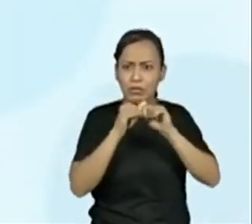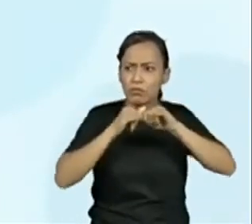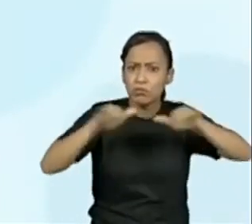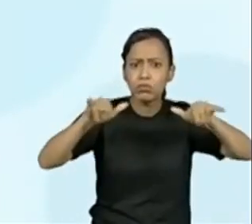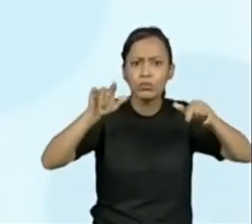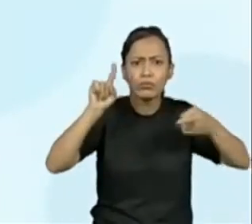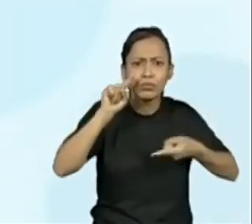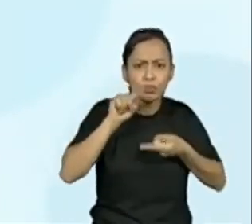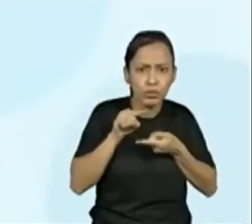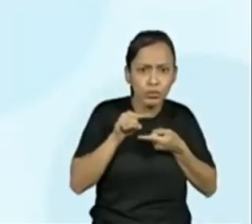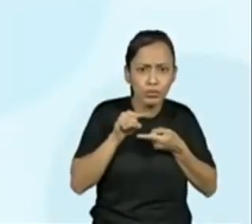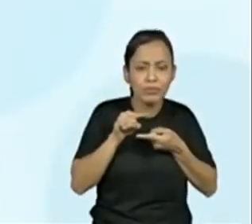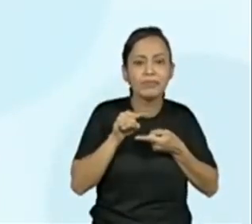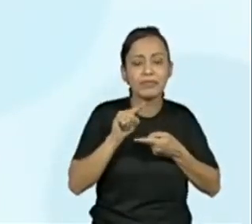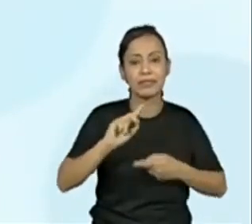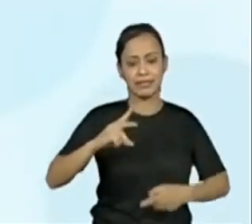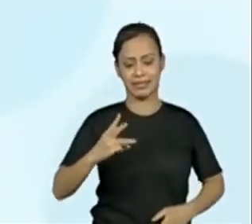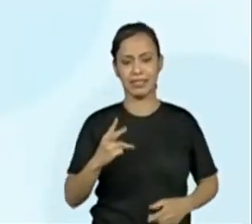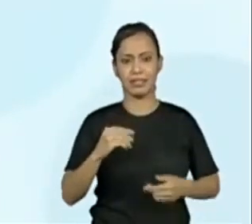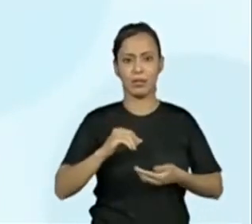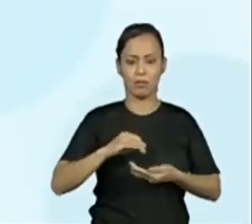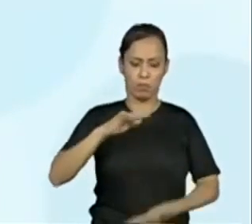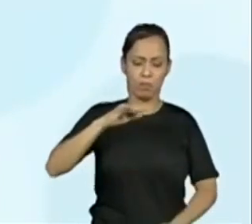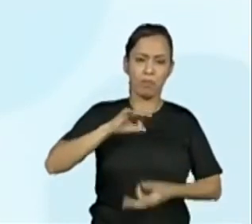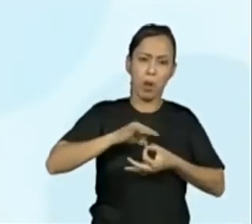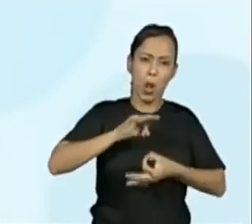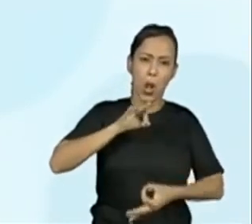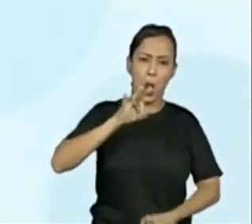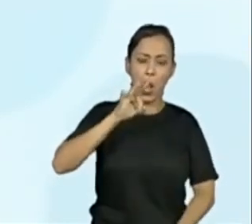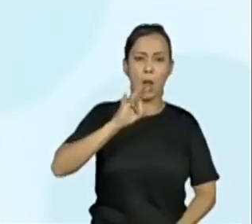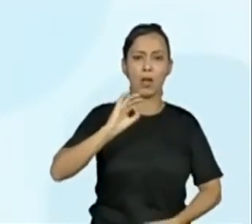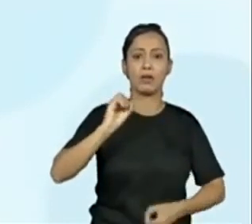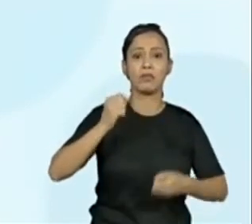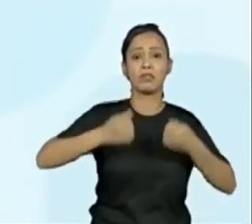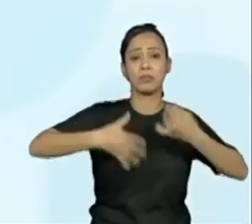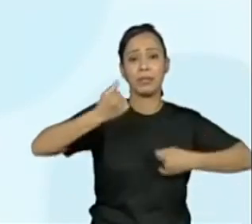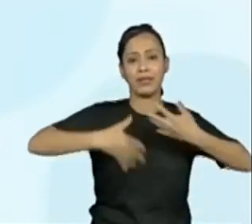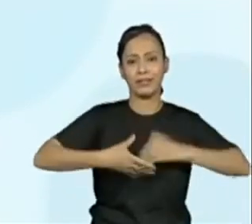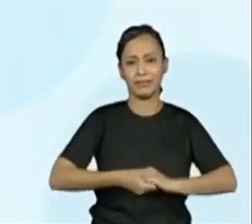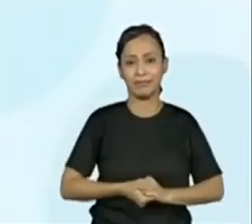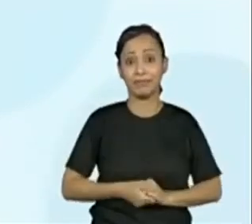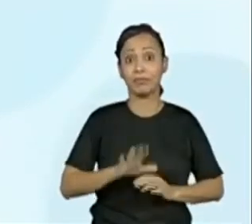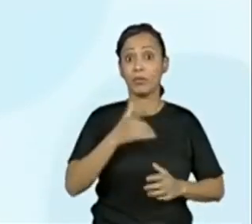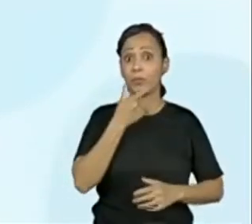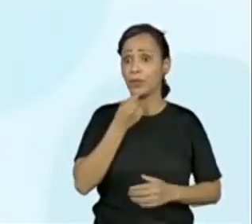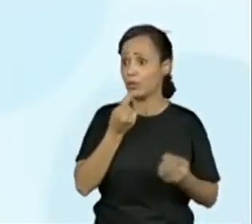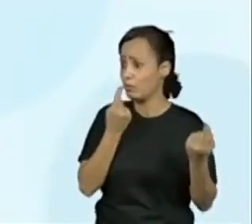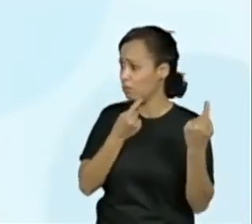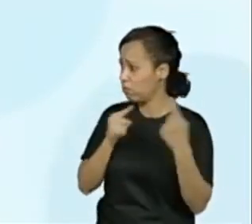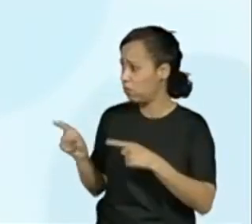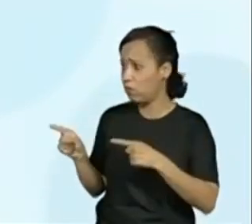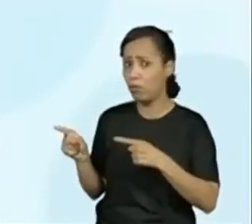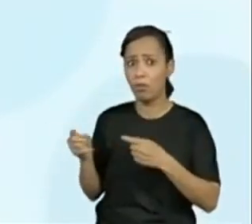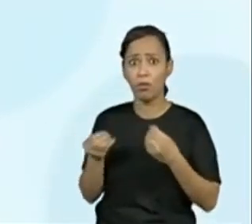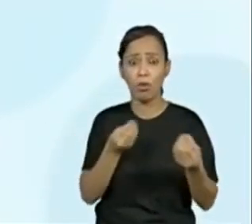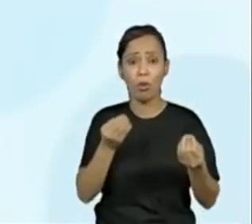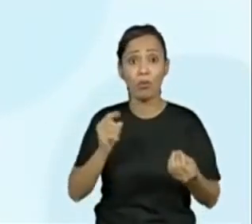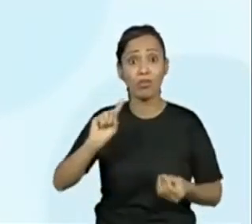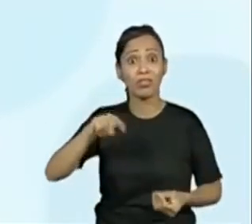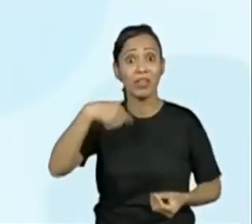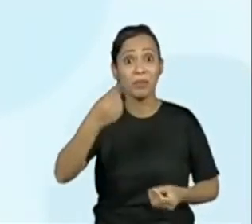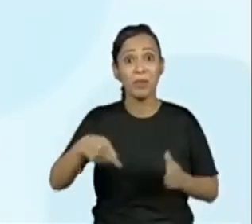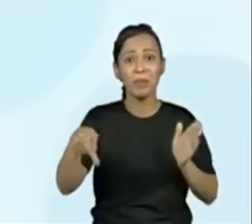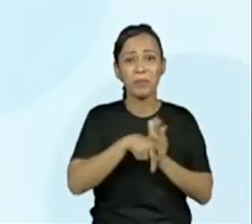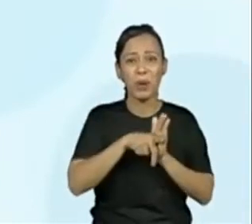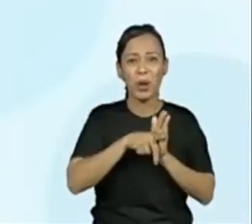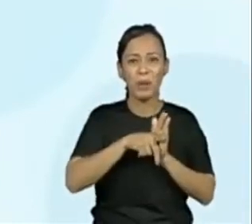o que o título não trouxe, que realmente foi o garoto que sofreu os ataques, e que, olha só, ele chegou a ser presenteado pela